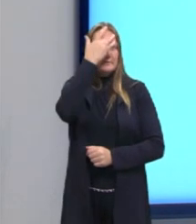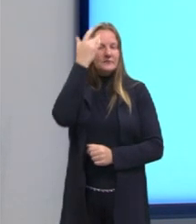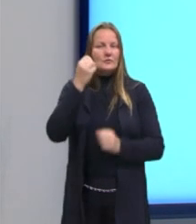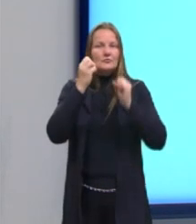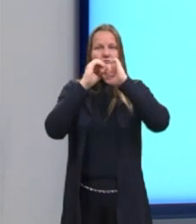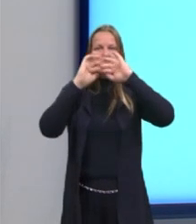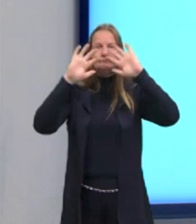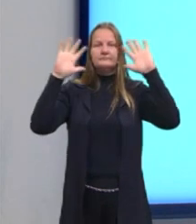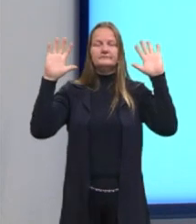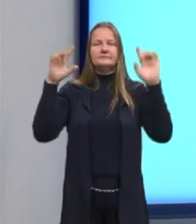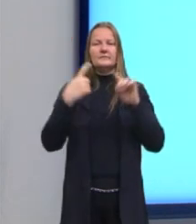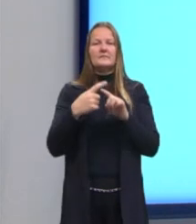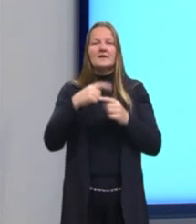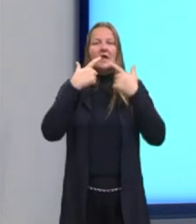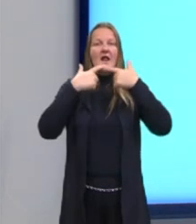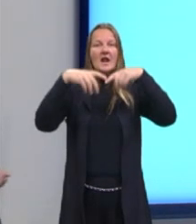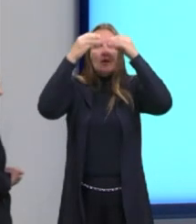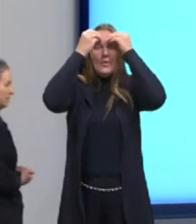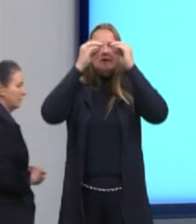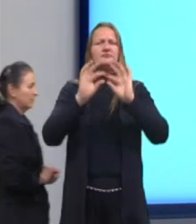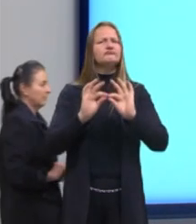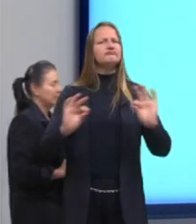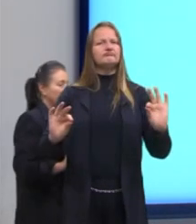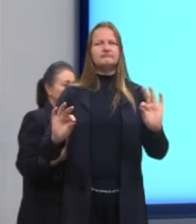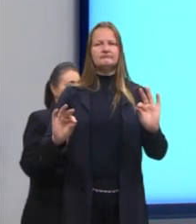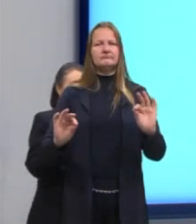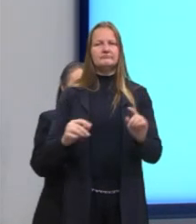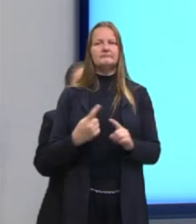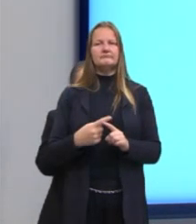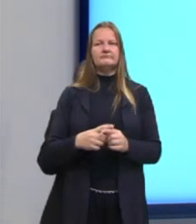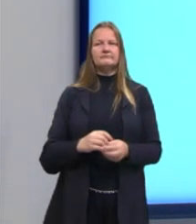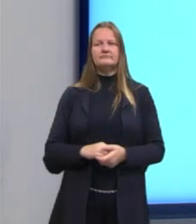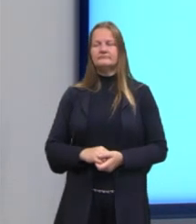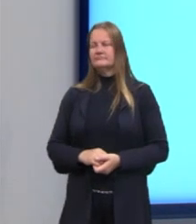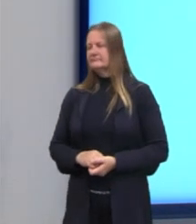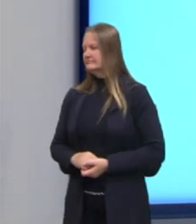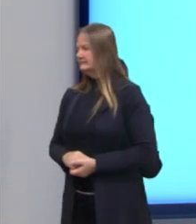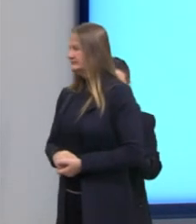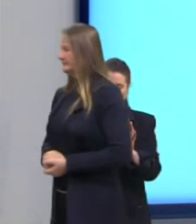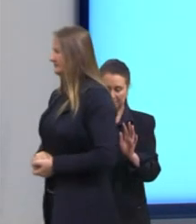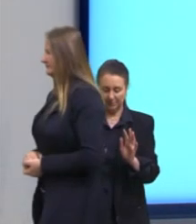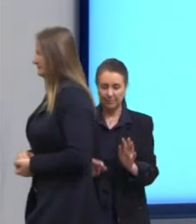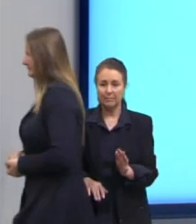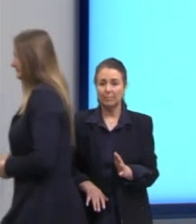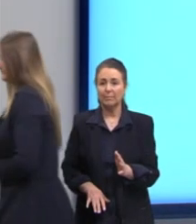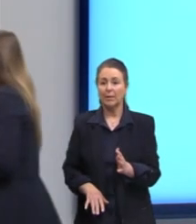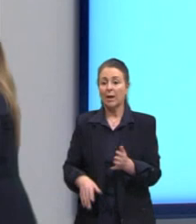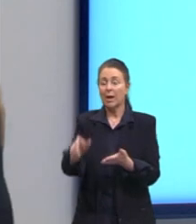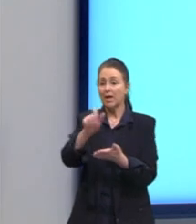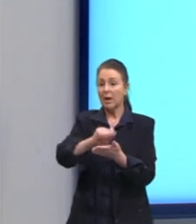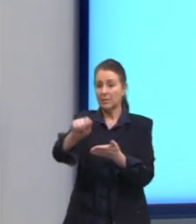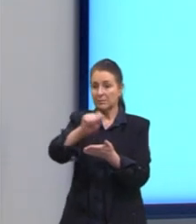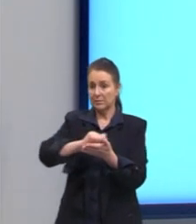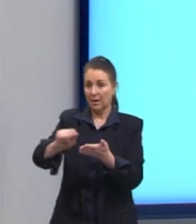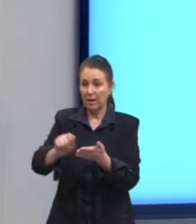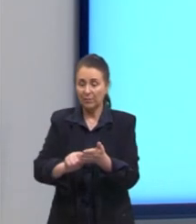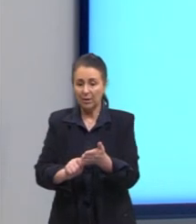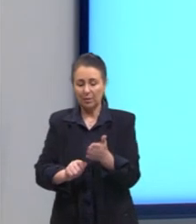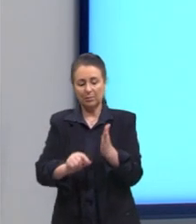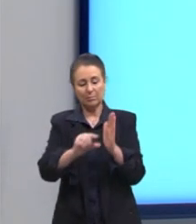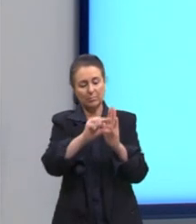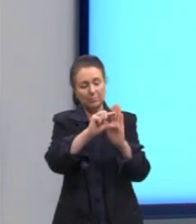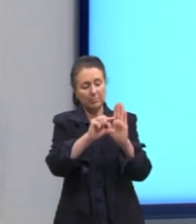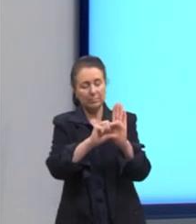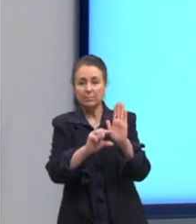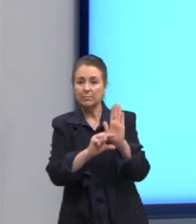exatamente porque é uma linguagem simples, ele escreve com capítulos pequenos também e isso vai facilitando a